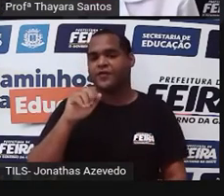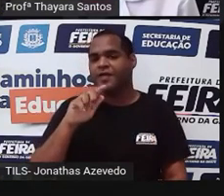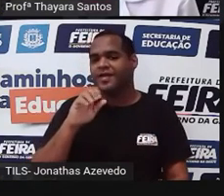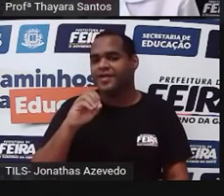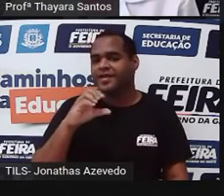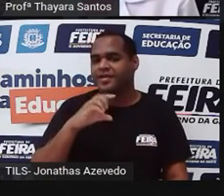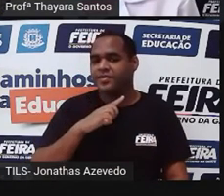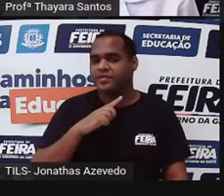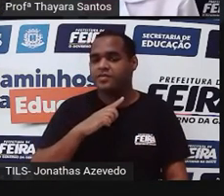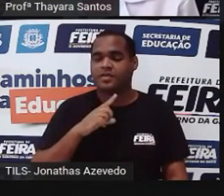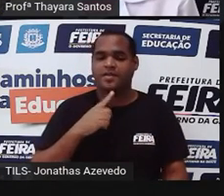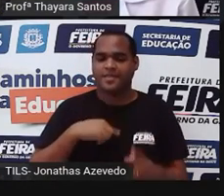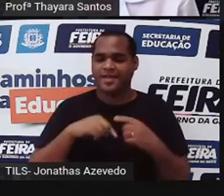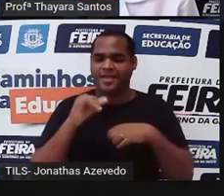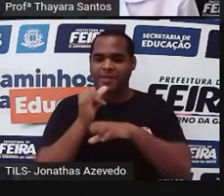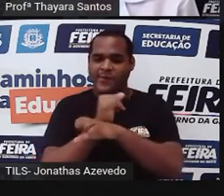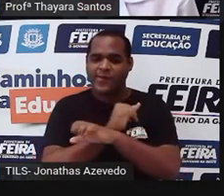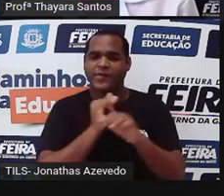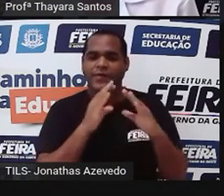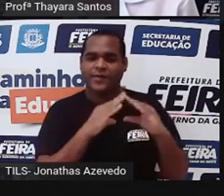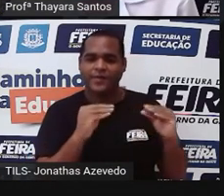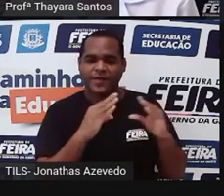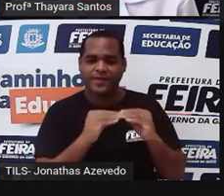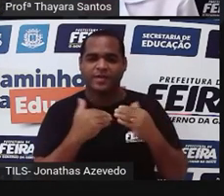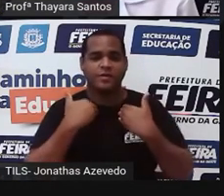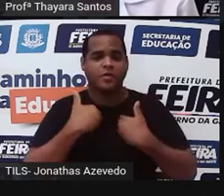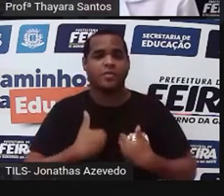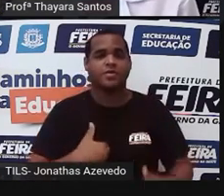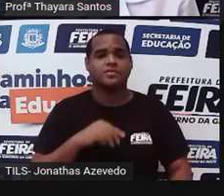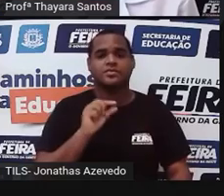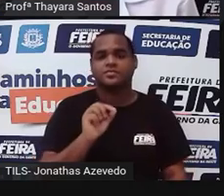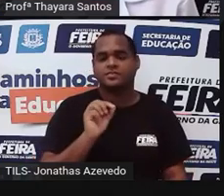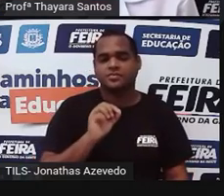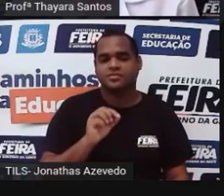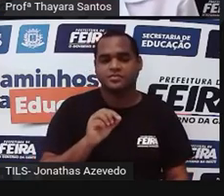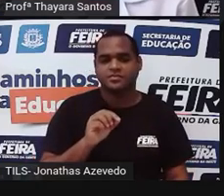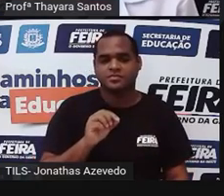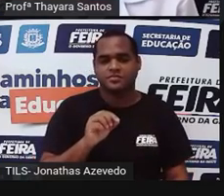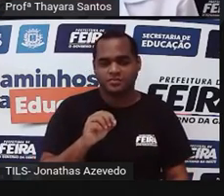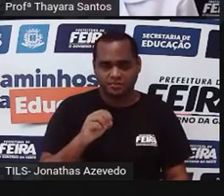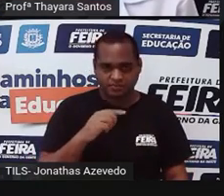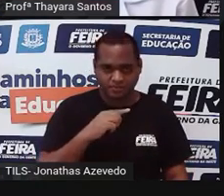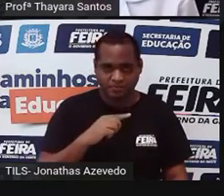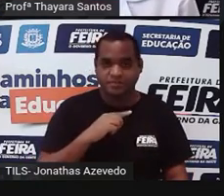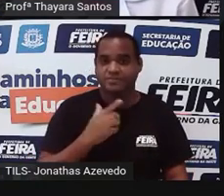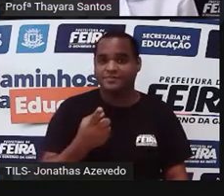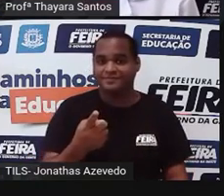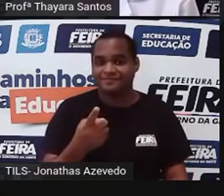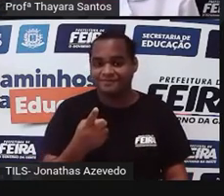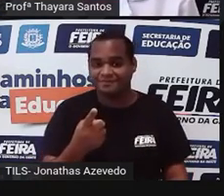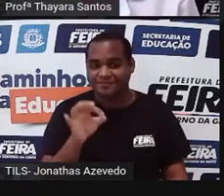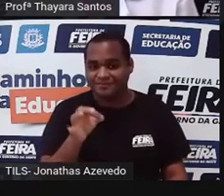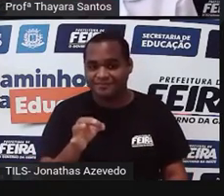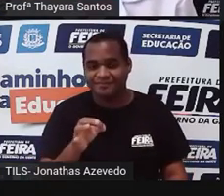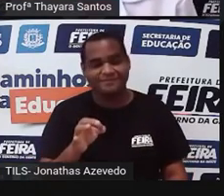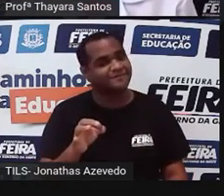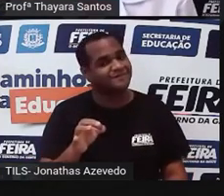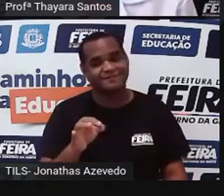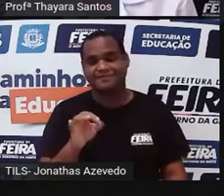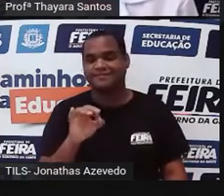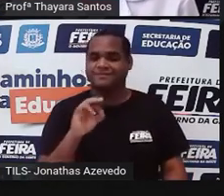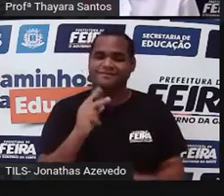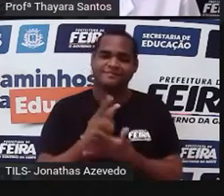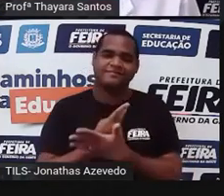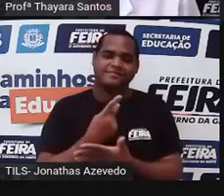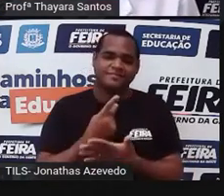pela digestão de gorduras no organismo. Ai, meu Deus, eu acho que é a faringe. Vamos lá ver se é a faringe. Não é a